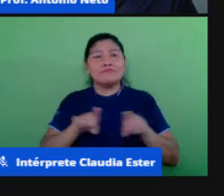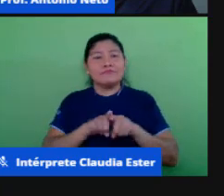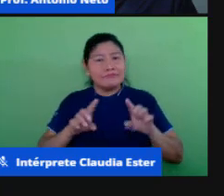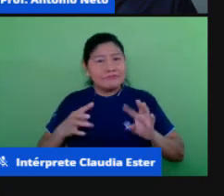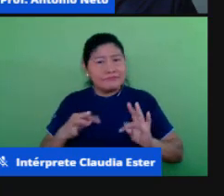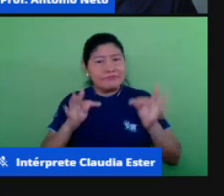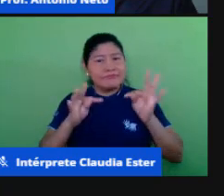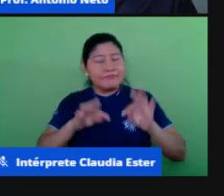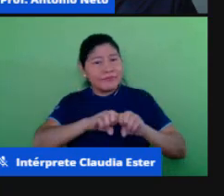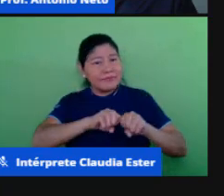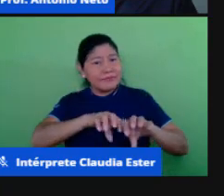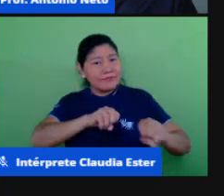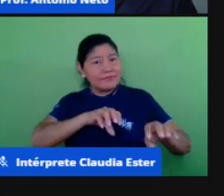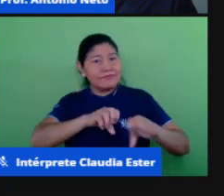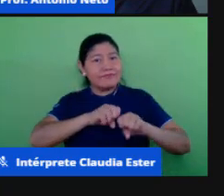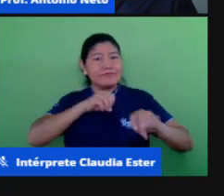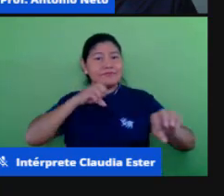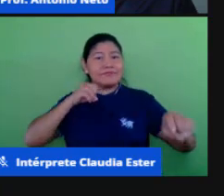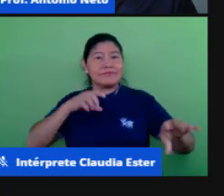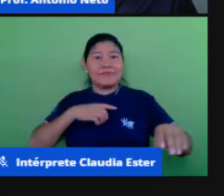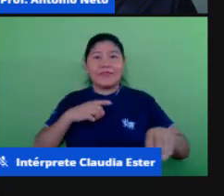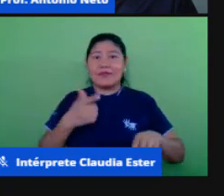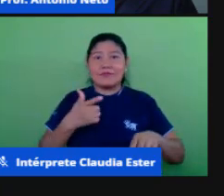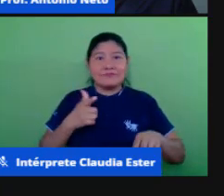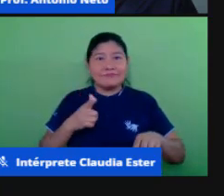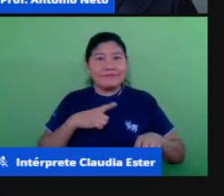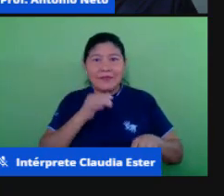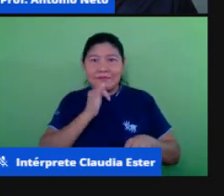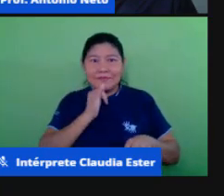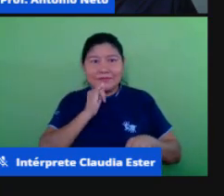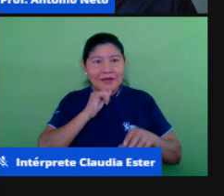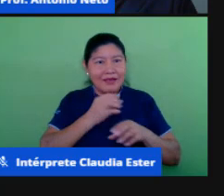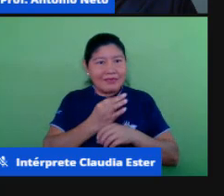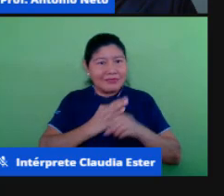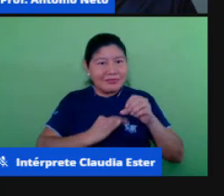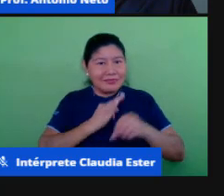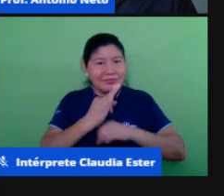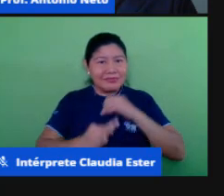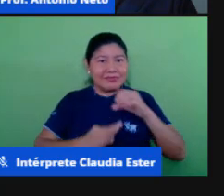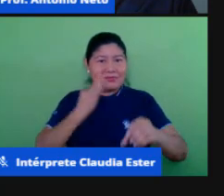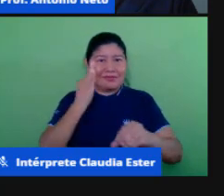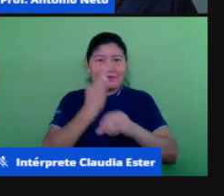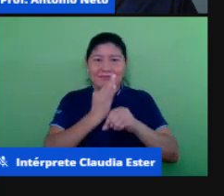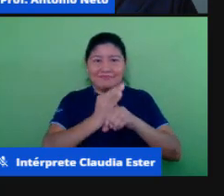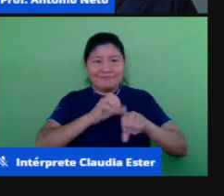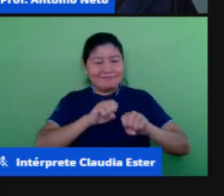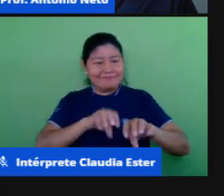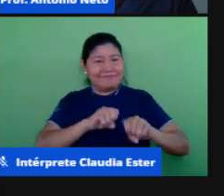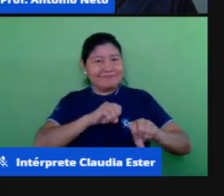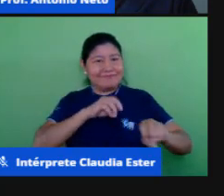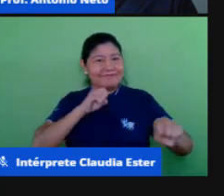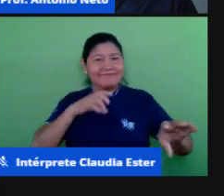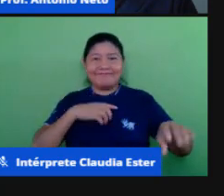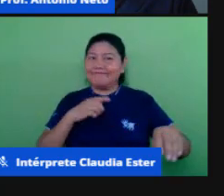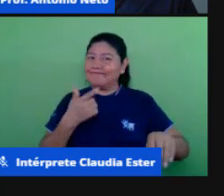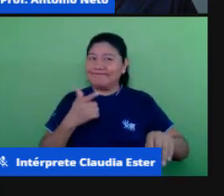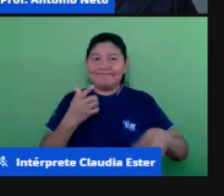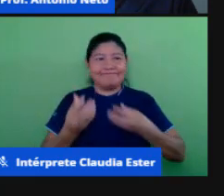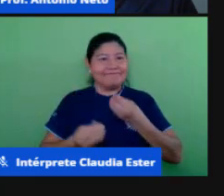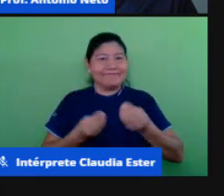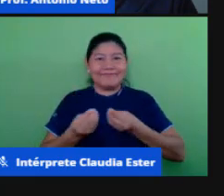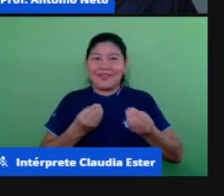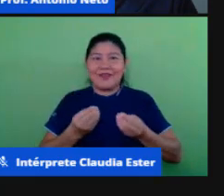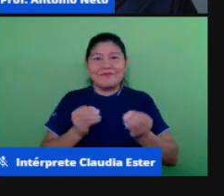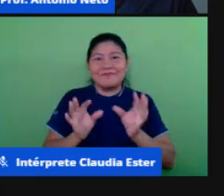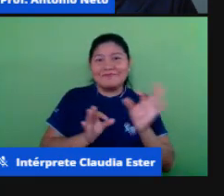remoto, e sem esse online não haveria esse ensino remoto. Essa maneira de conduzirmos as